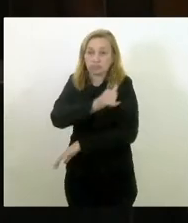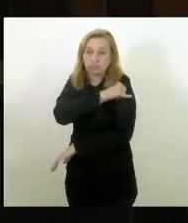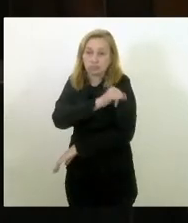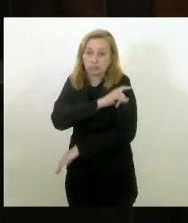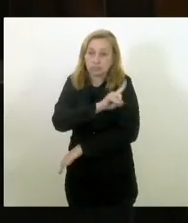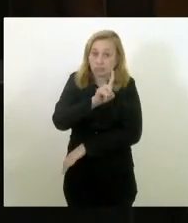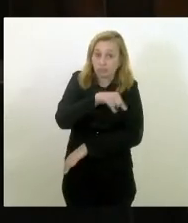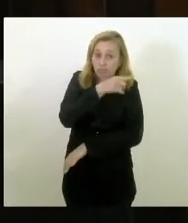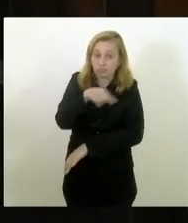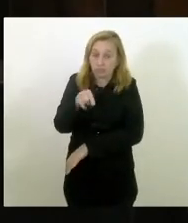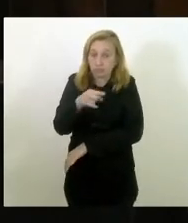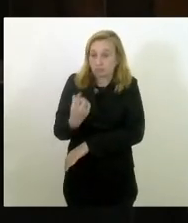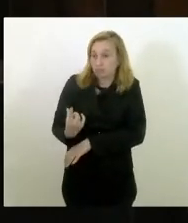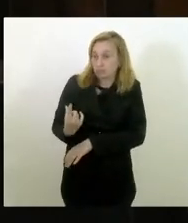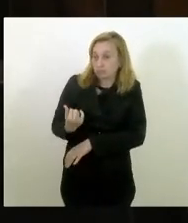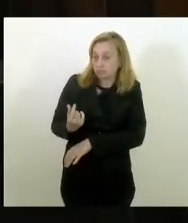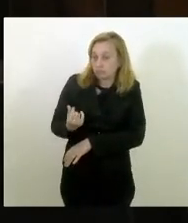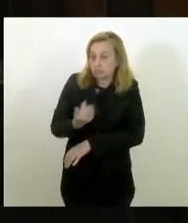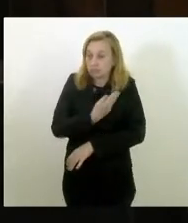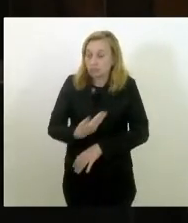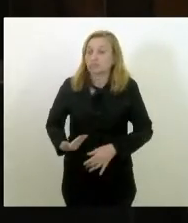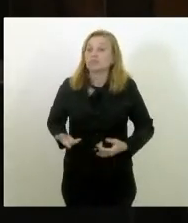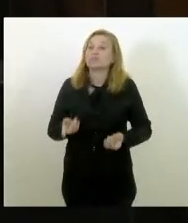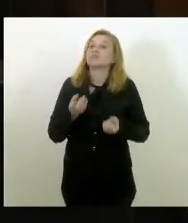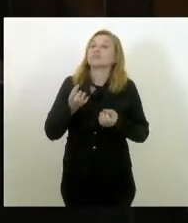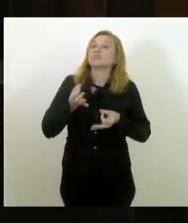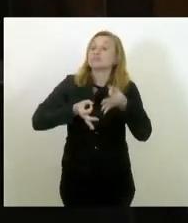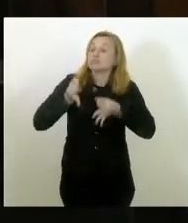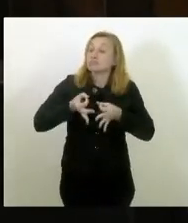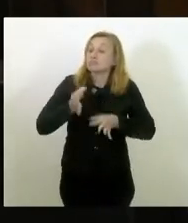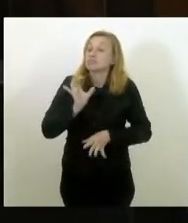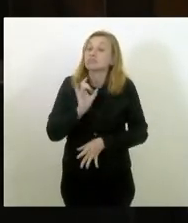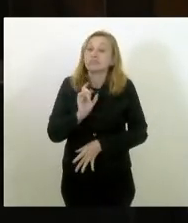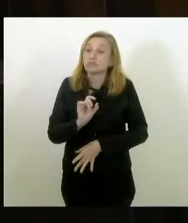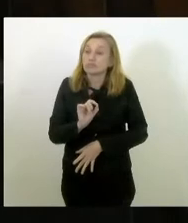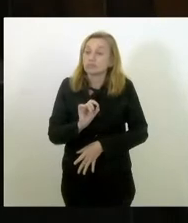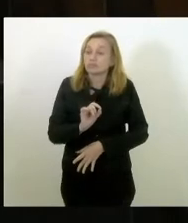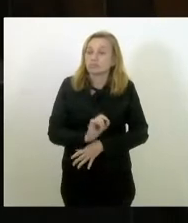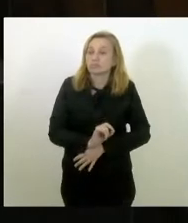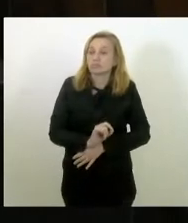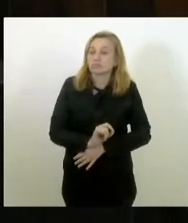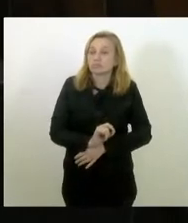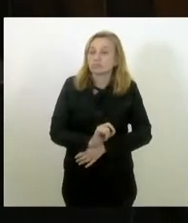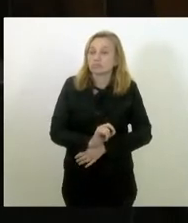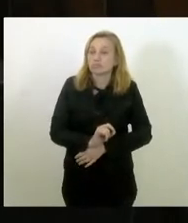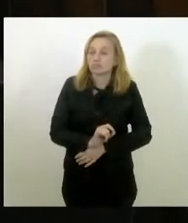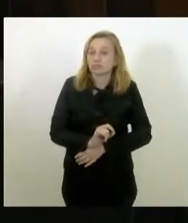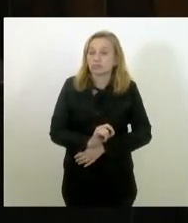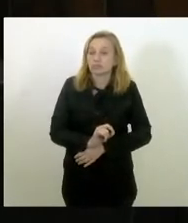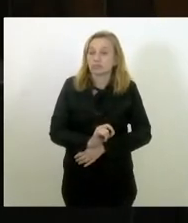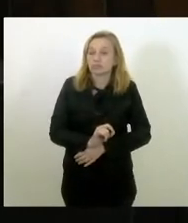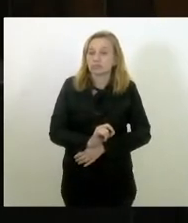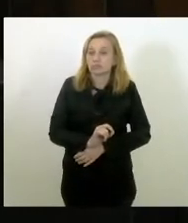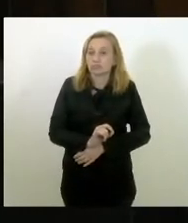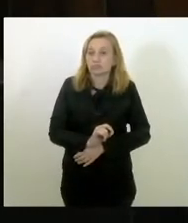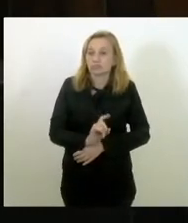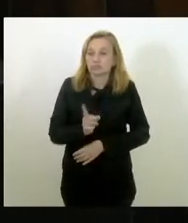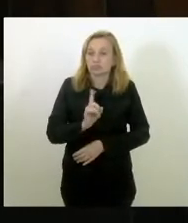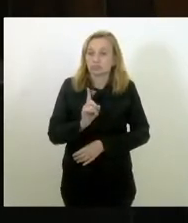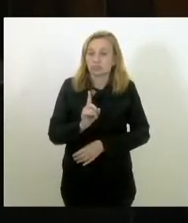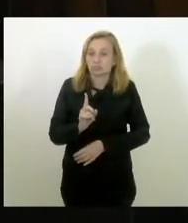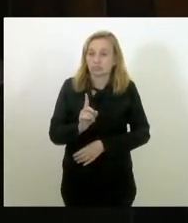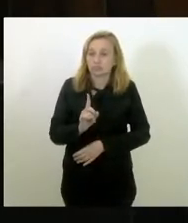as contas do governo foi justamente o fato de não ter colocado o mínimo